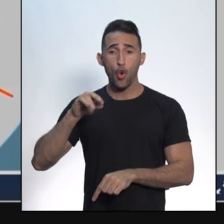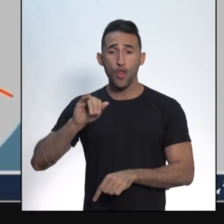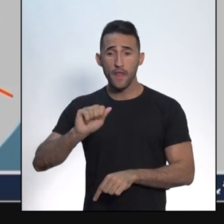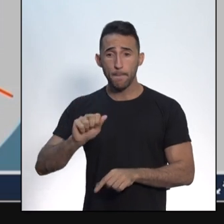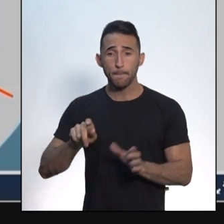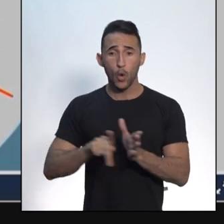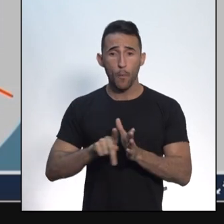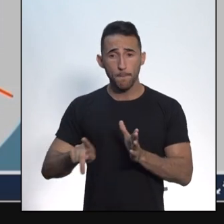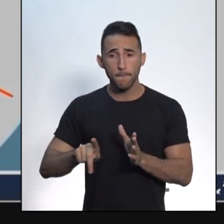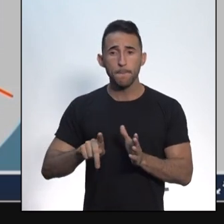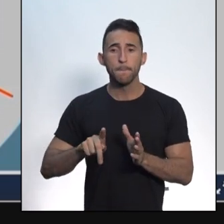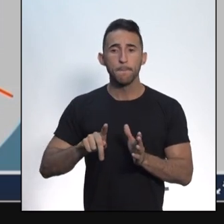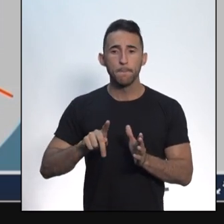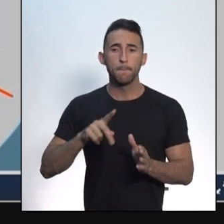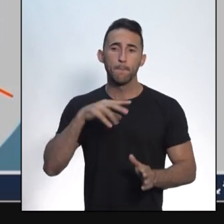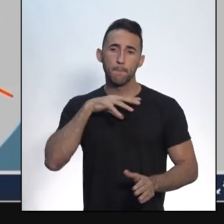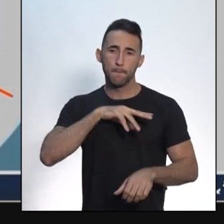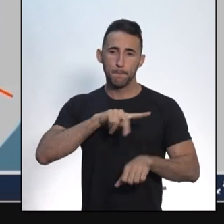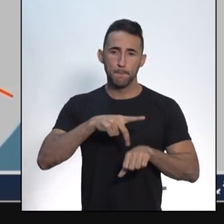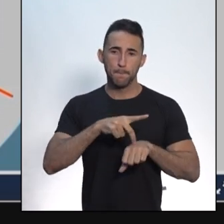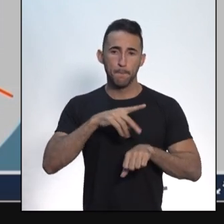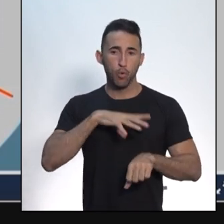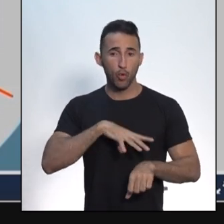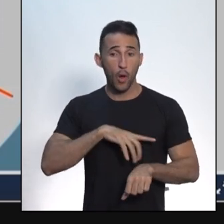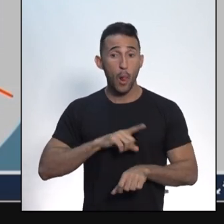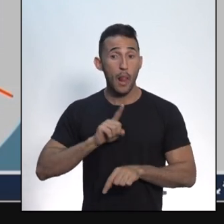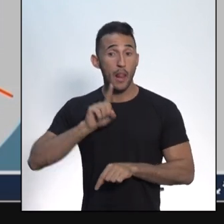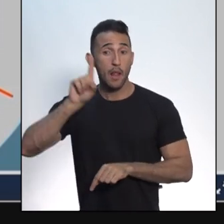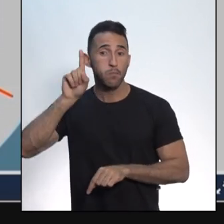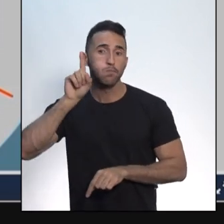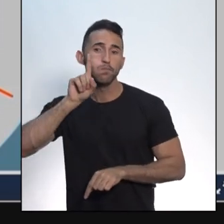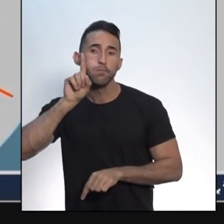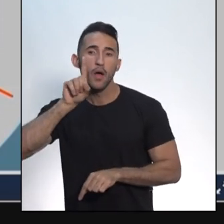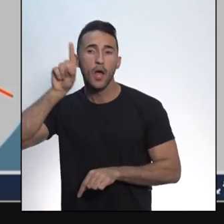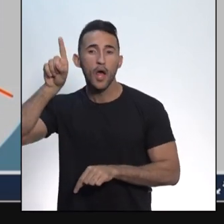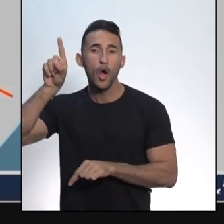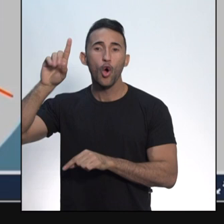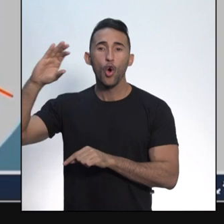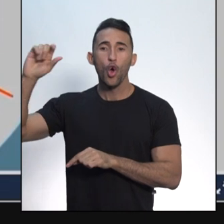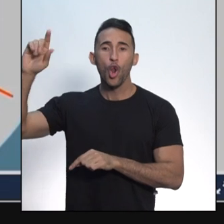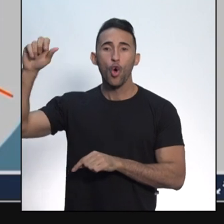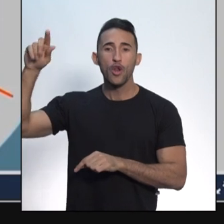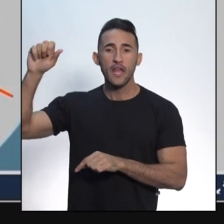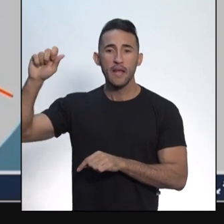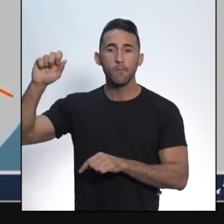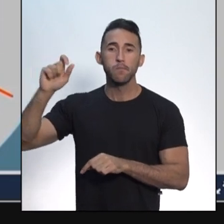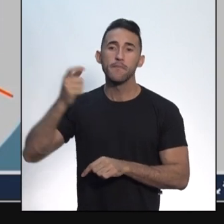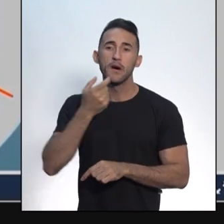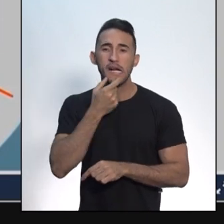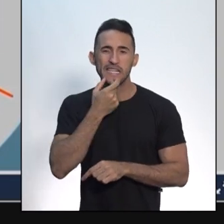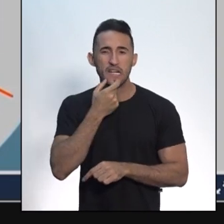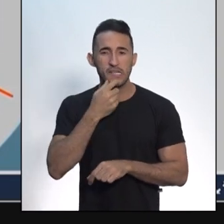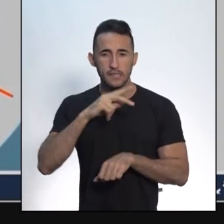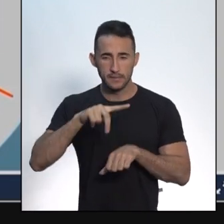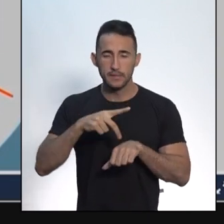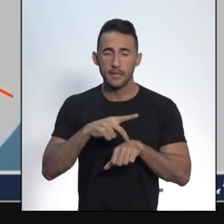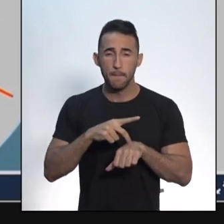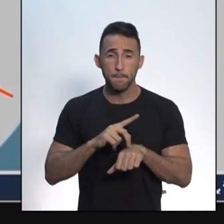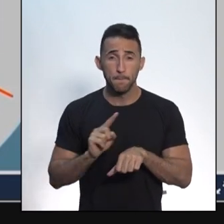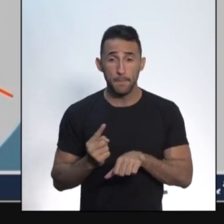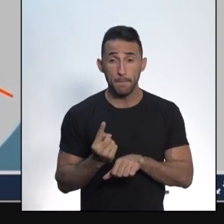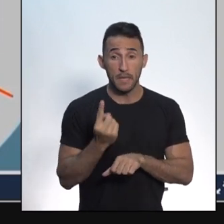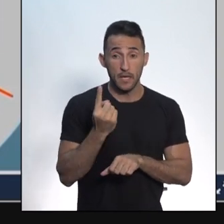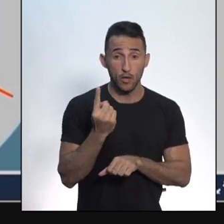enquanto os Estados Unidos foram uma colônia da Inglaterra. Os Estados Unidos foi a primeira